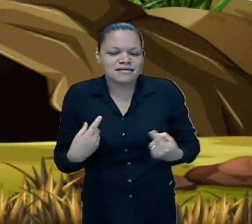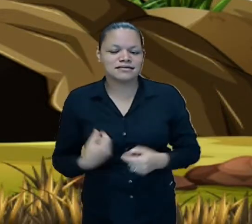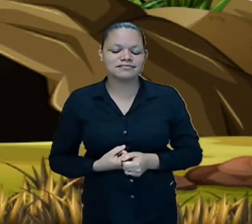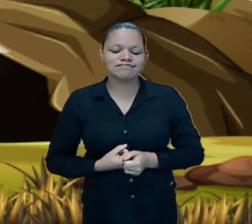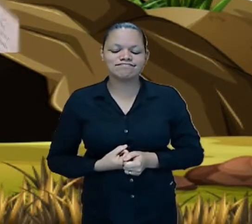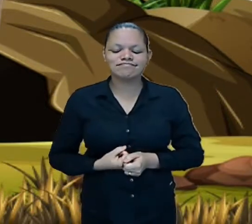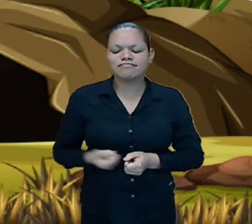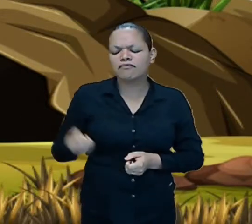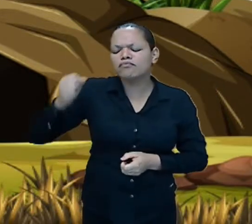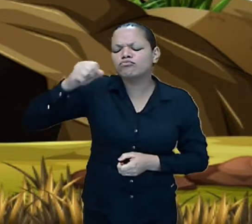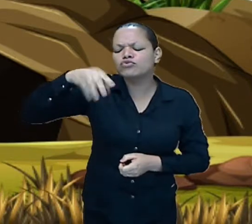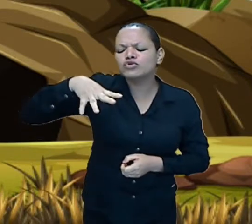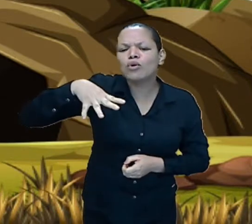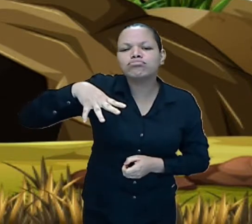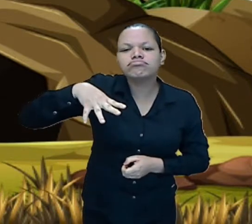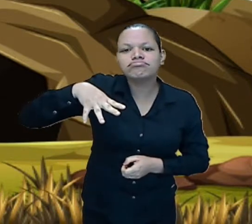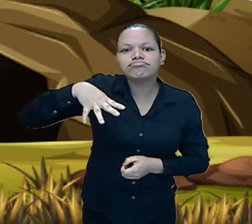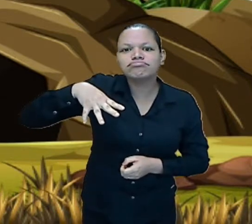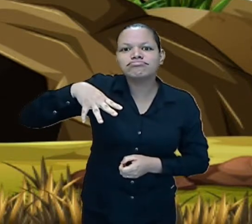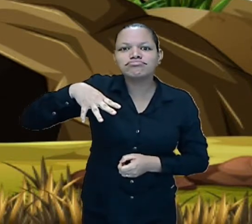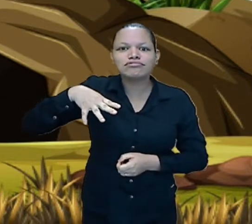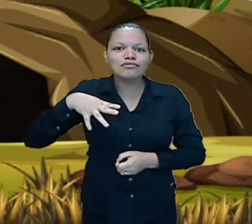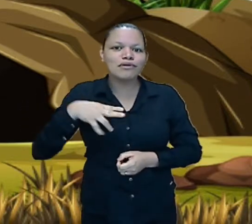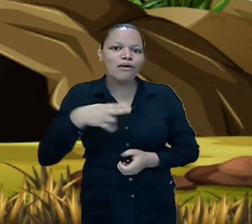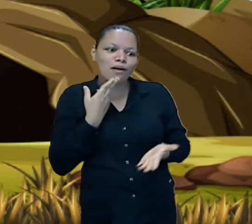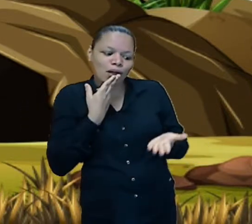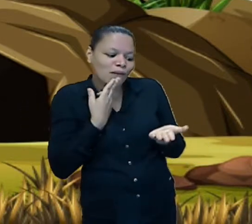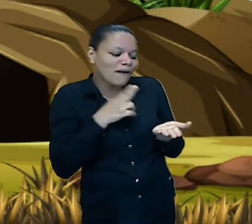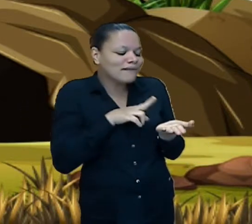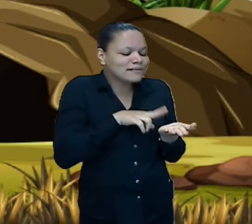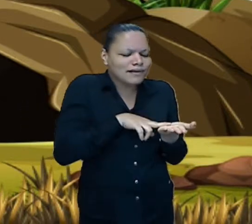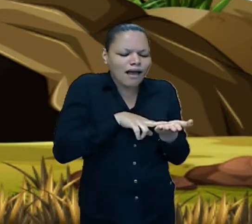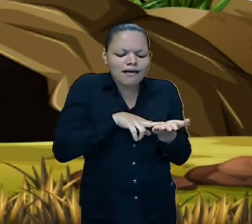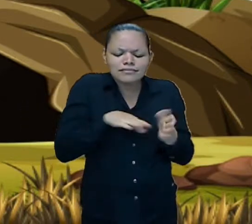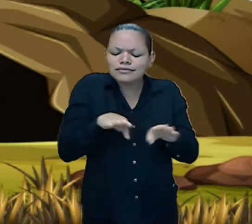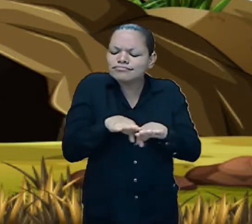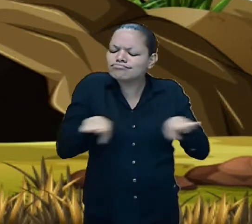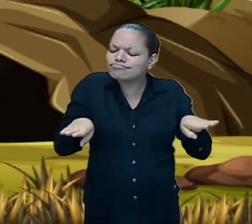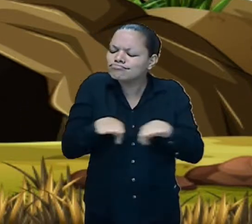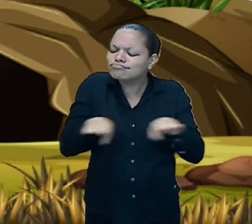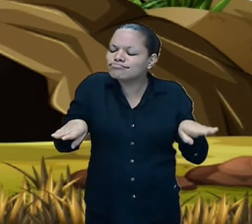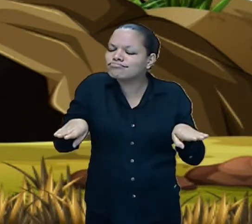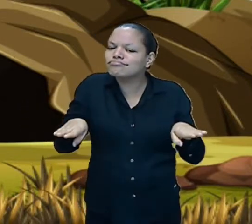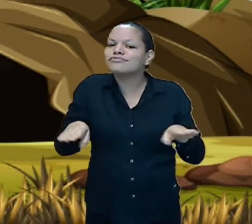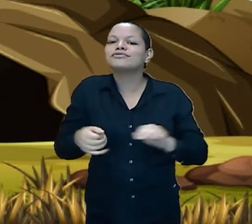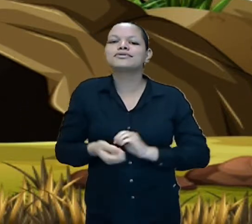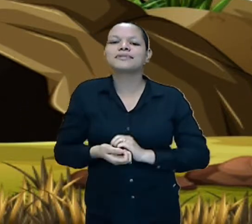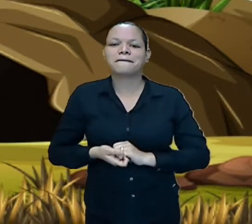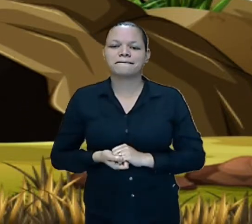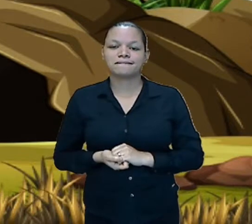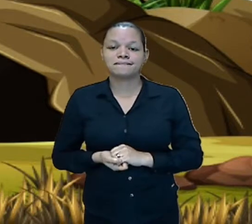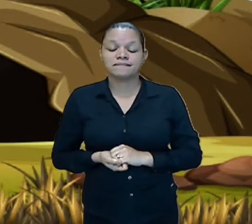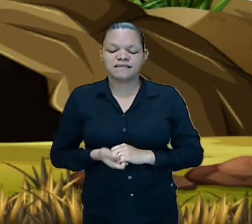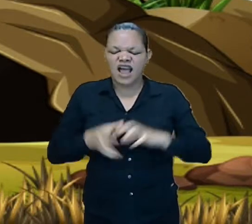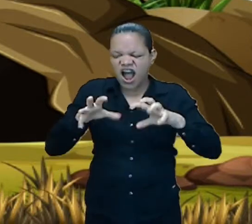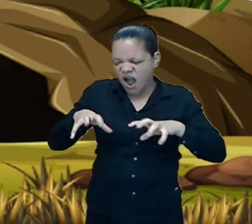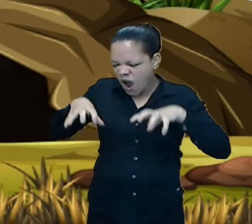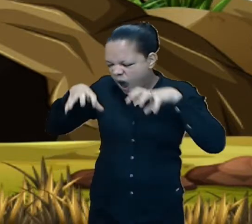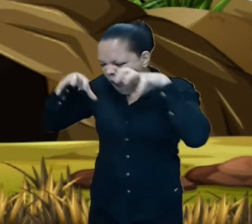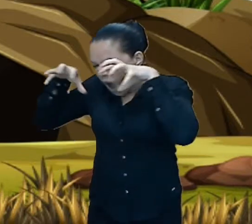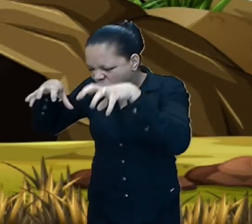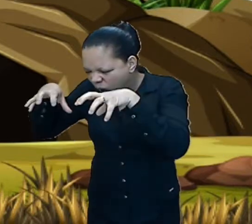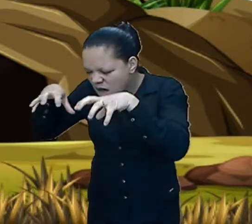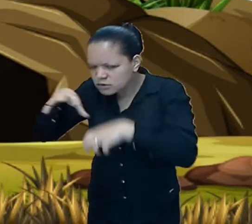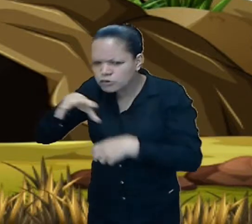uma carta caída bem ali em frente. O monstro monstruoso então